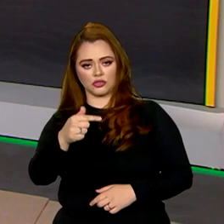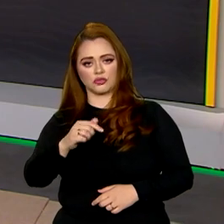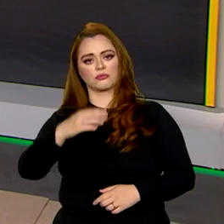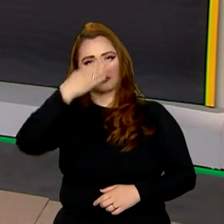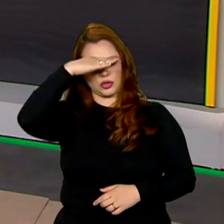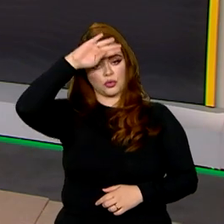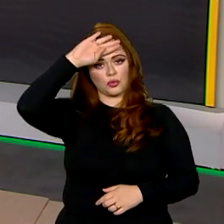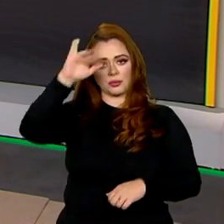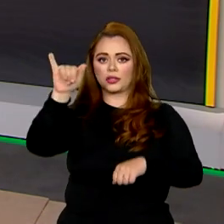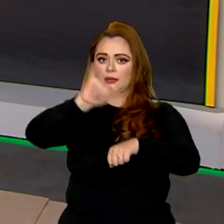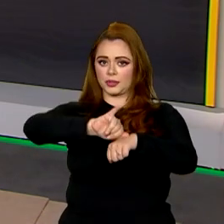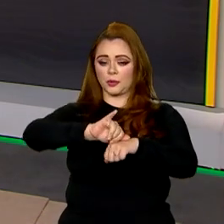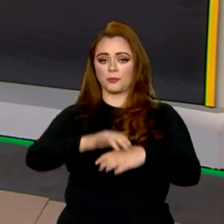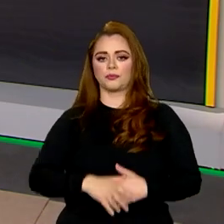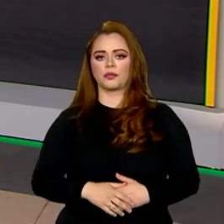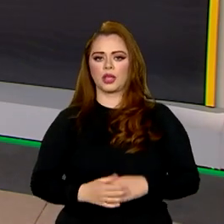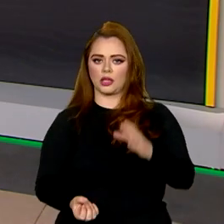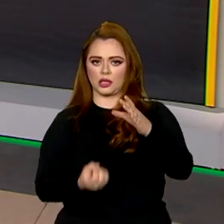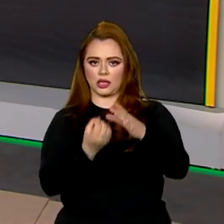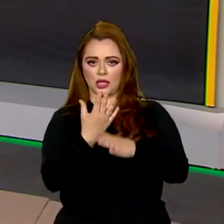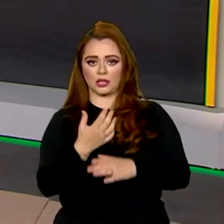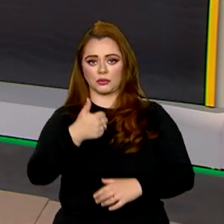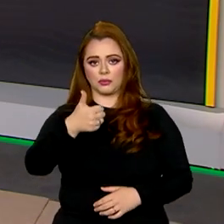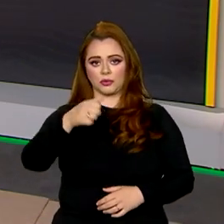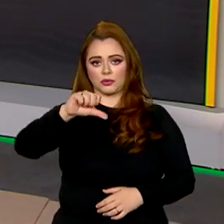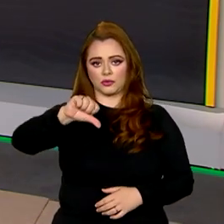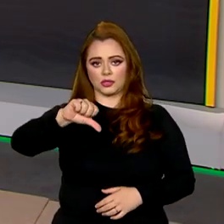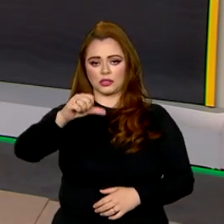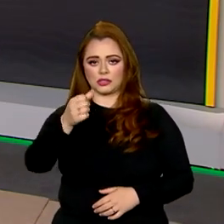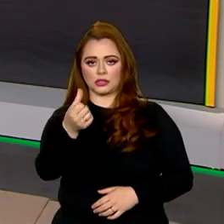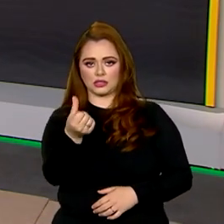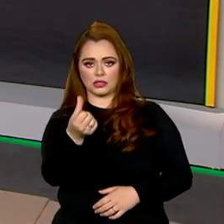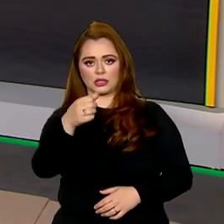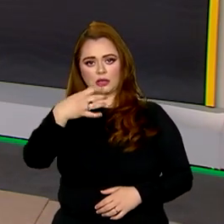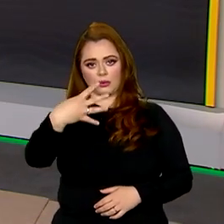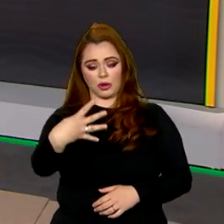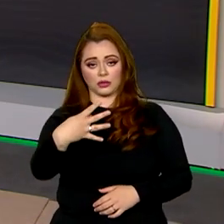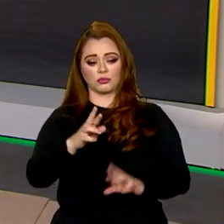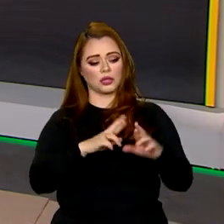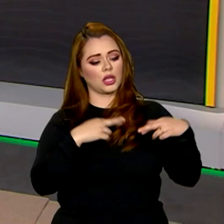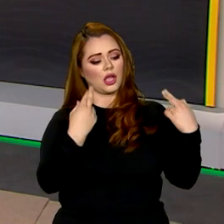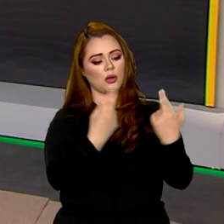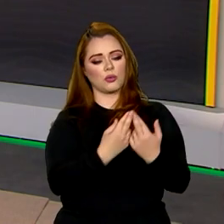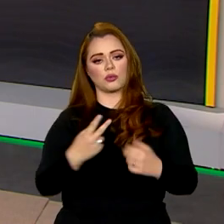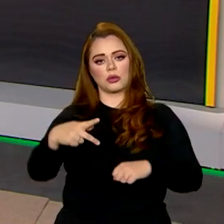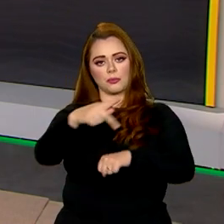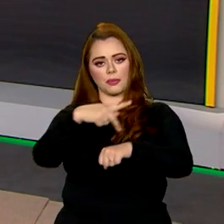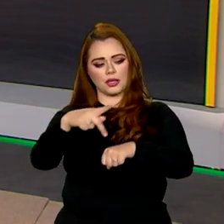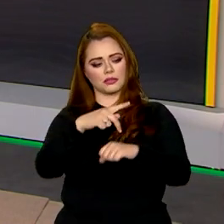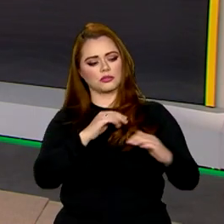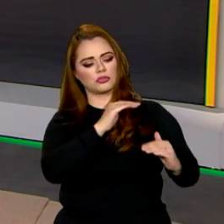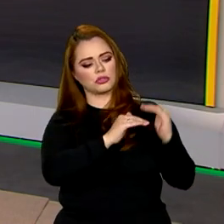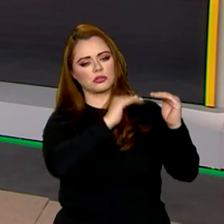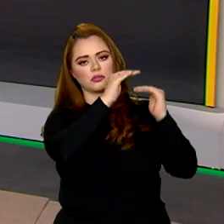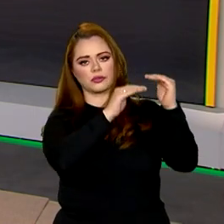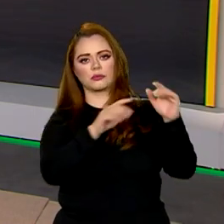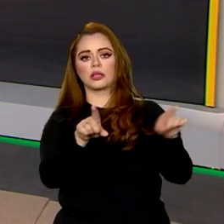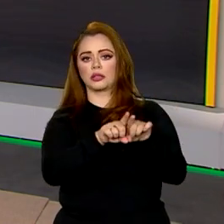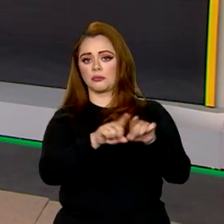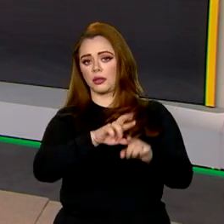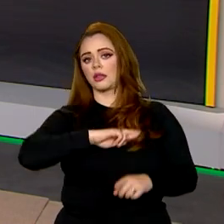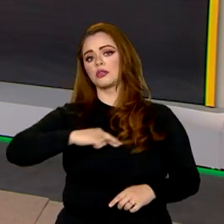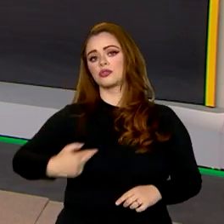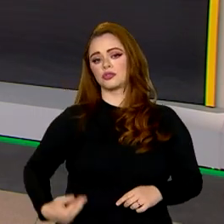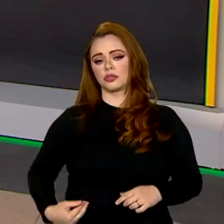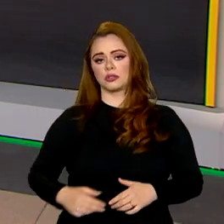Cuba. O grupo foi criado em 1964 e reúne países em desenvolvimento e também a China.